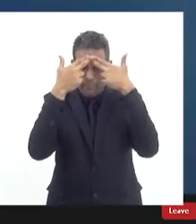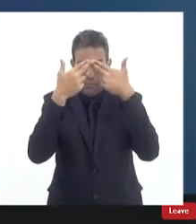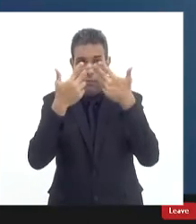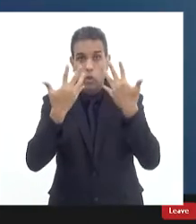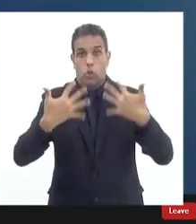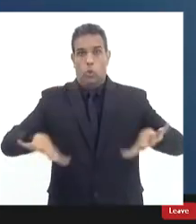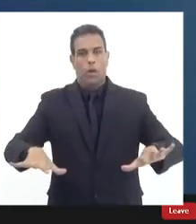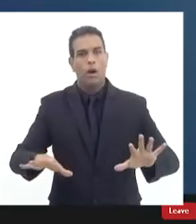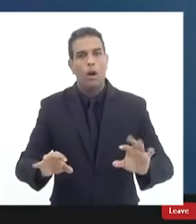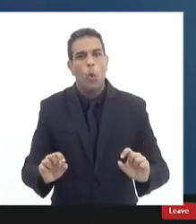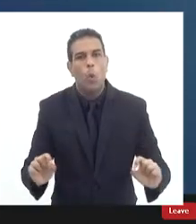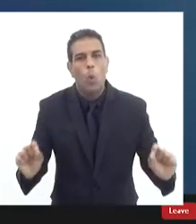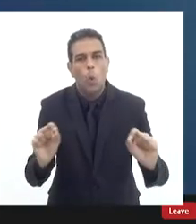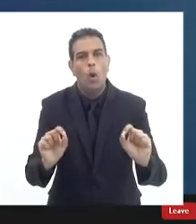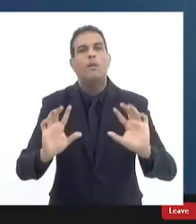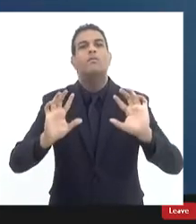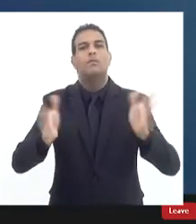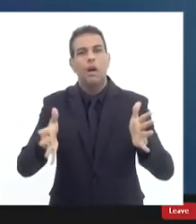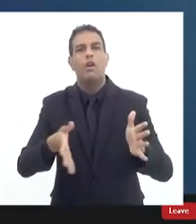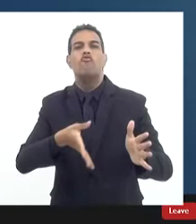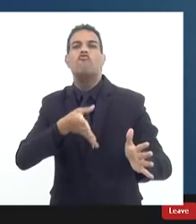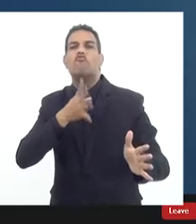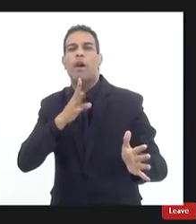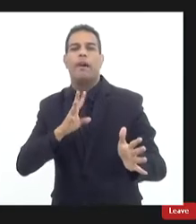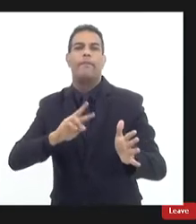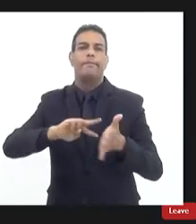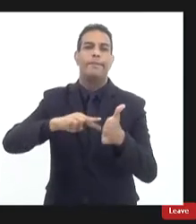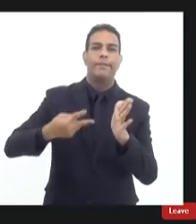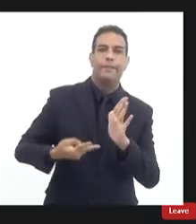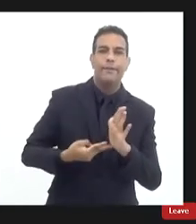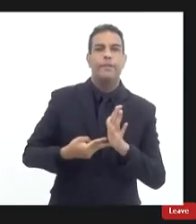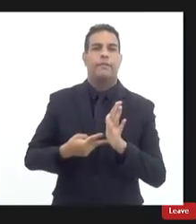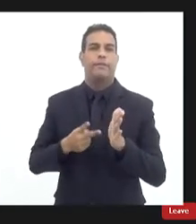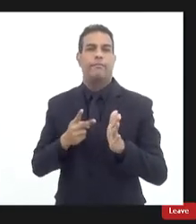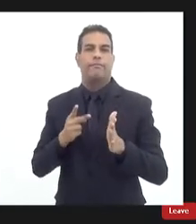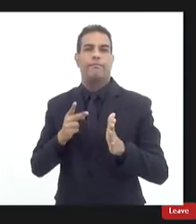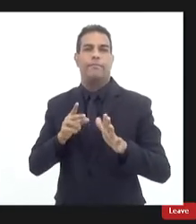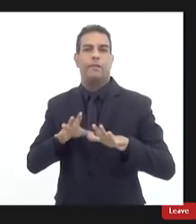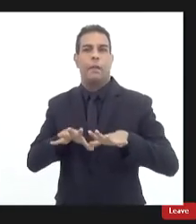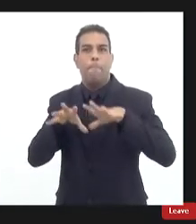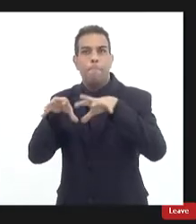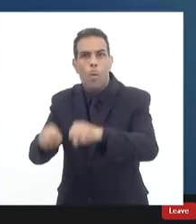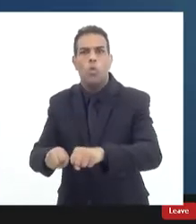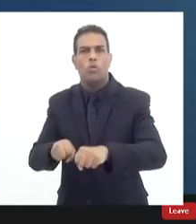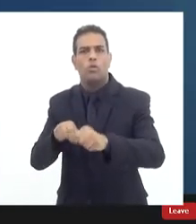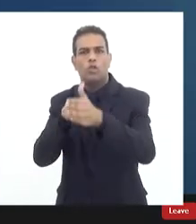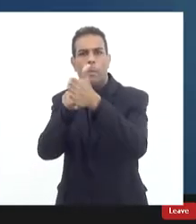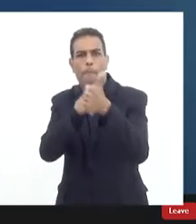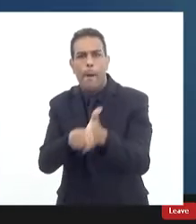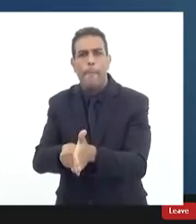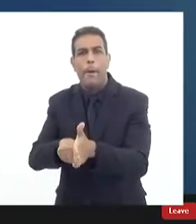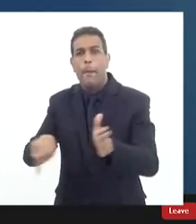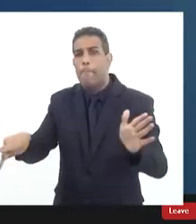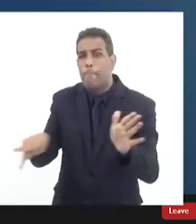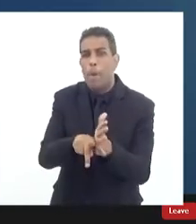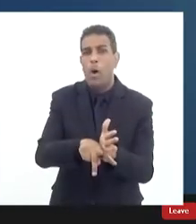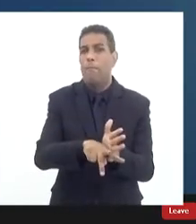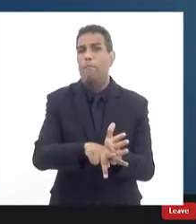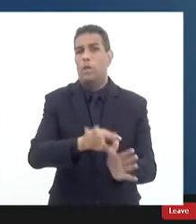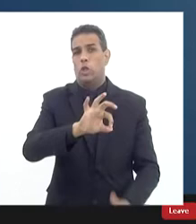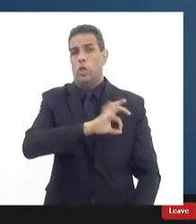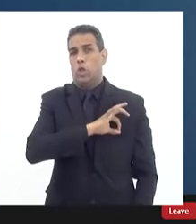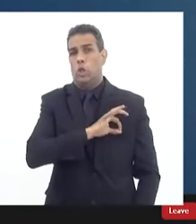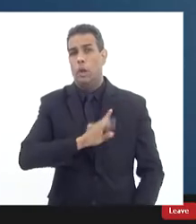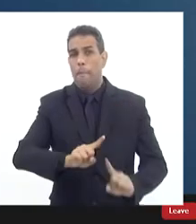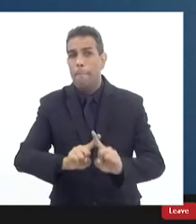a gente tem conceito do que é operação policial e ao mesmo tempo me parece que efetivamente